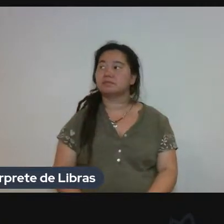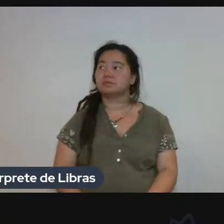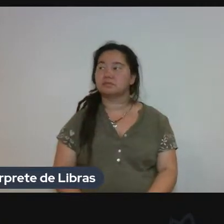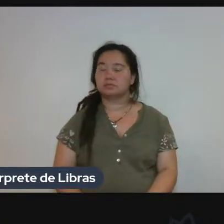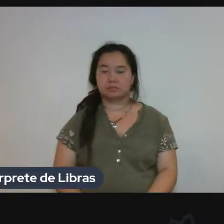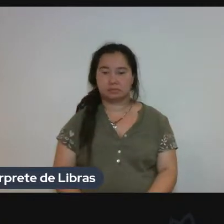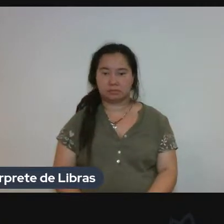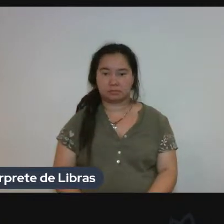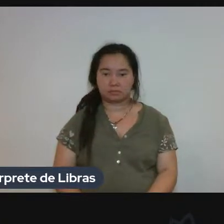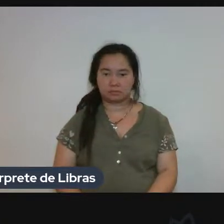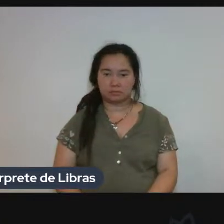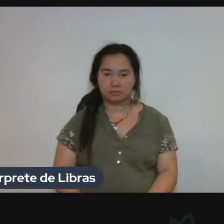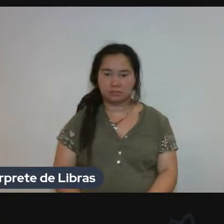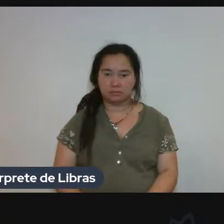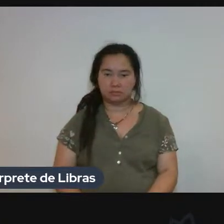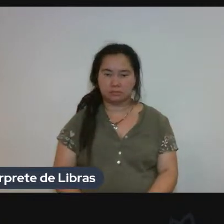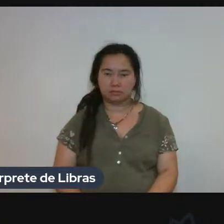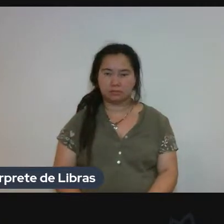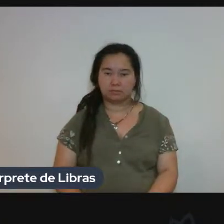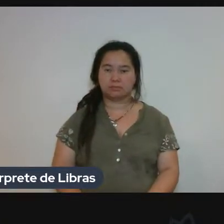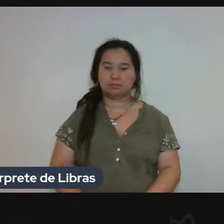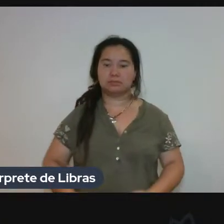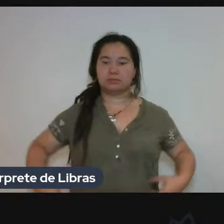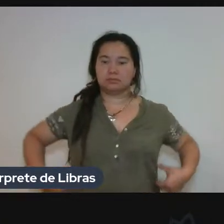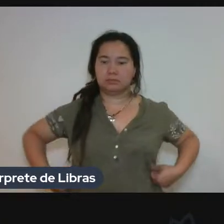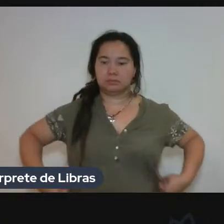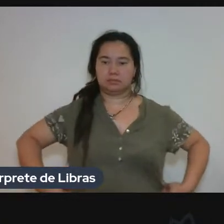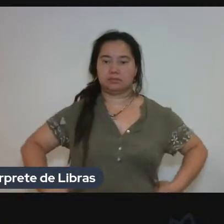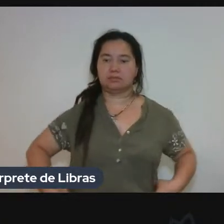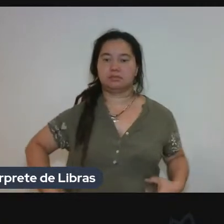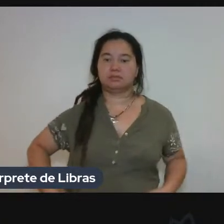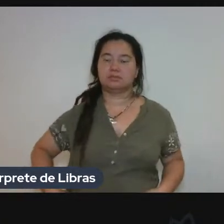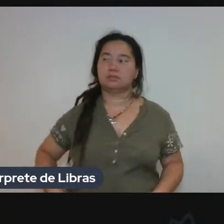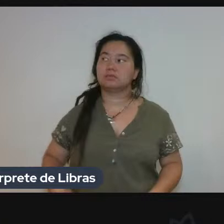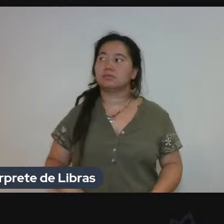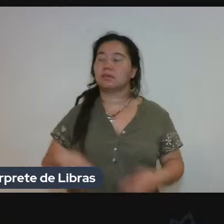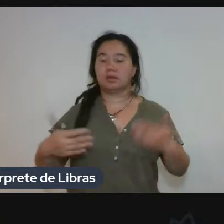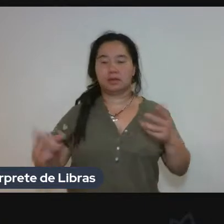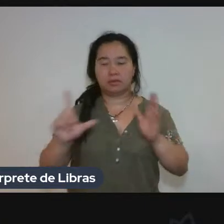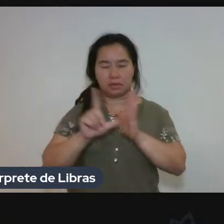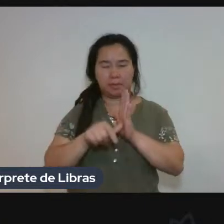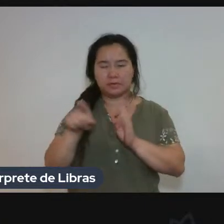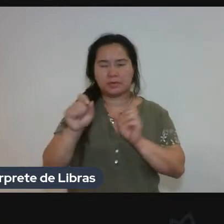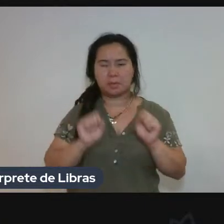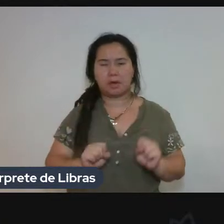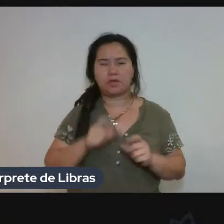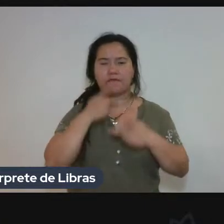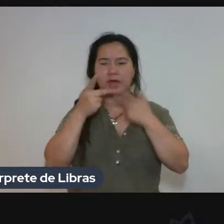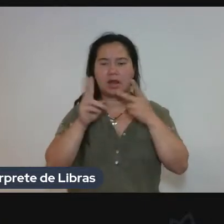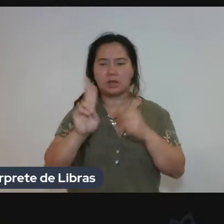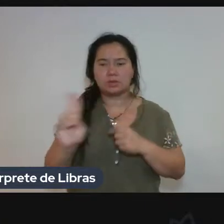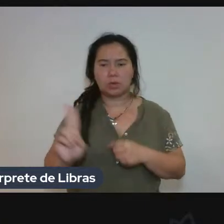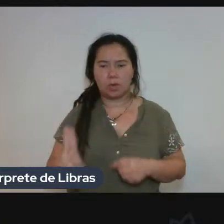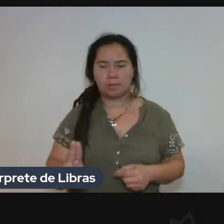Então, por exemplo, né? Depois, se você quiser citar os nomes dos tradutores...